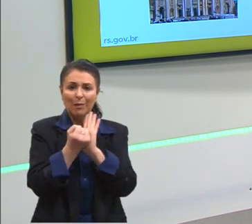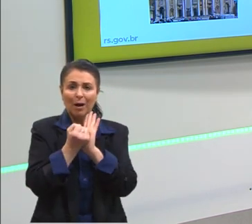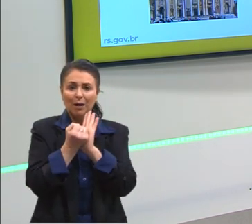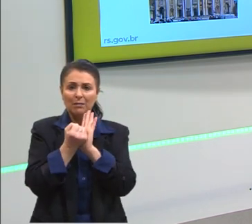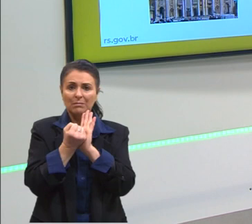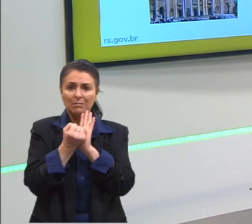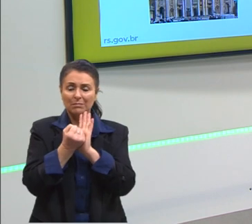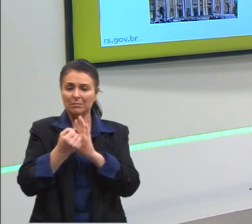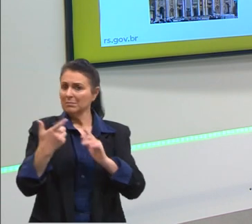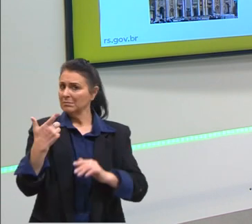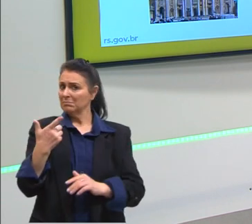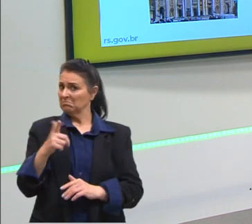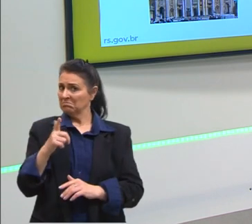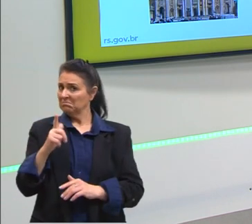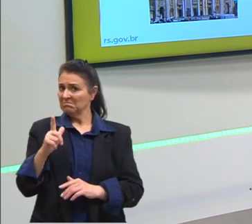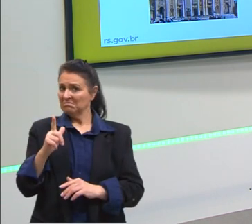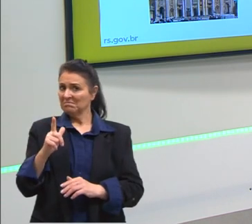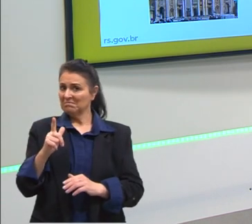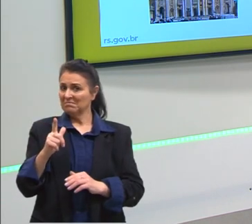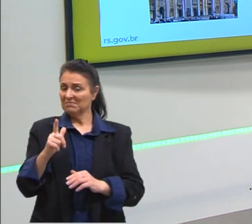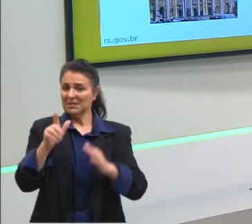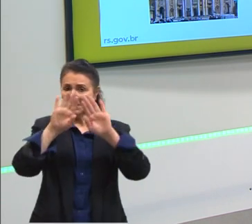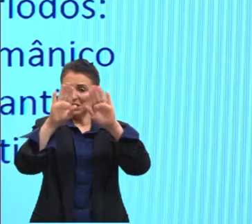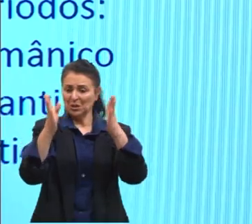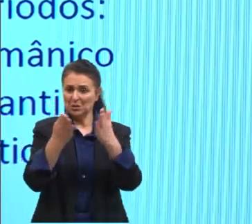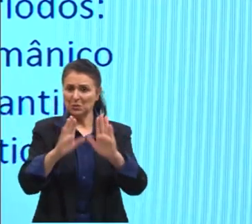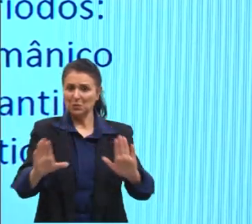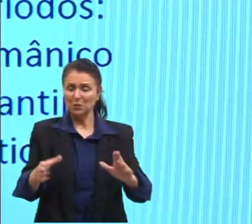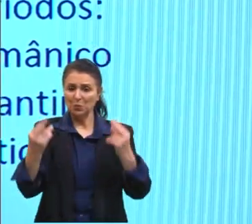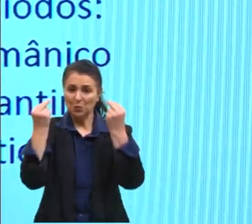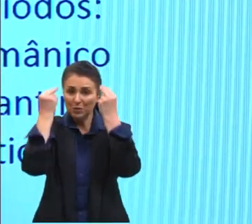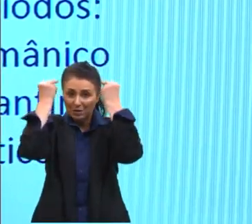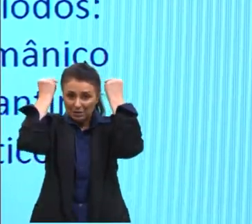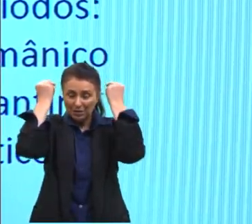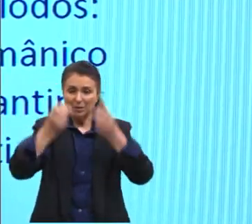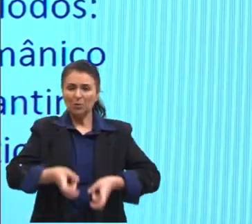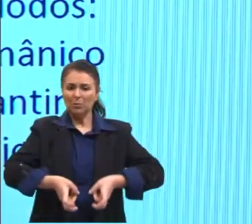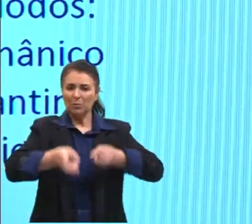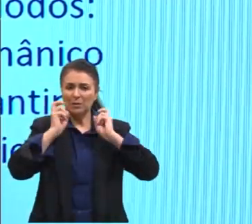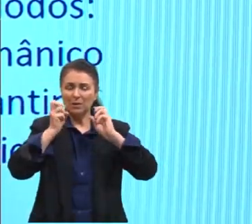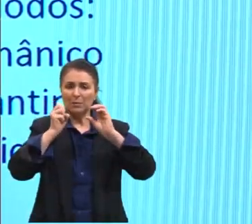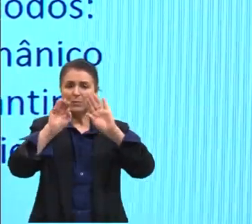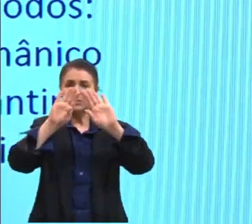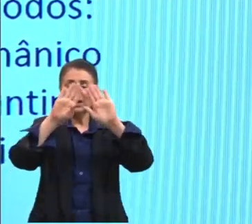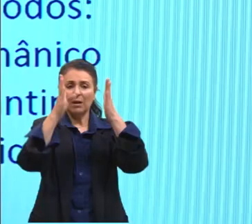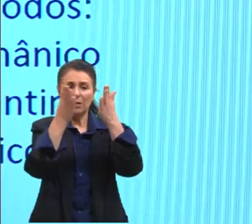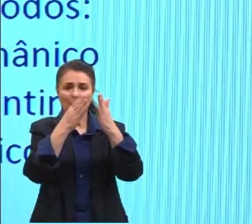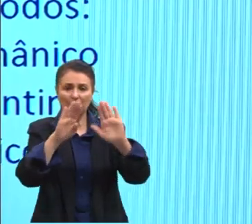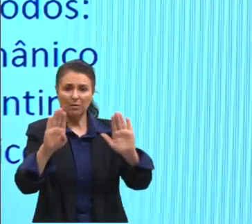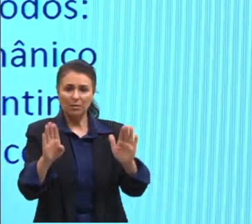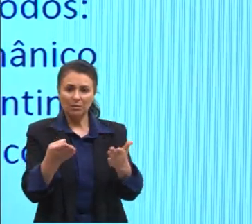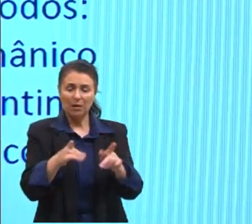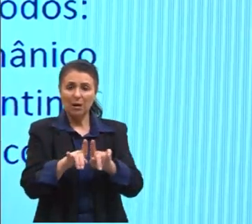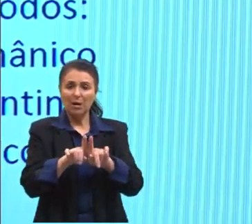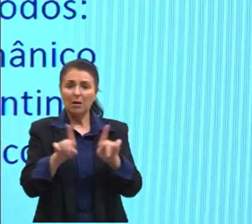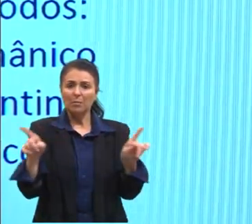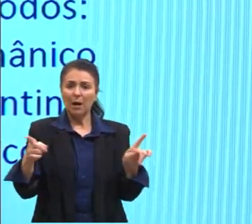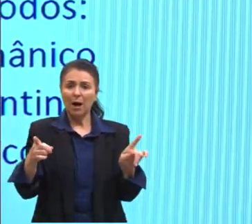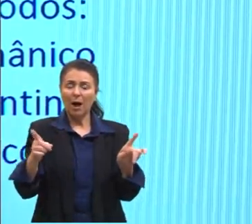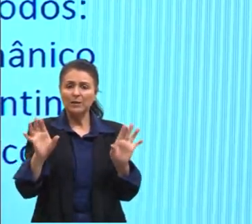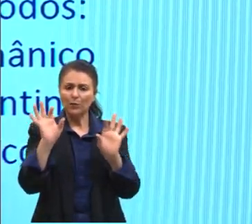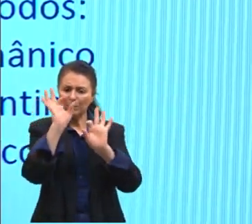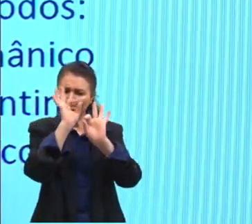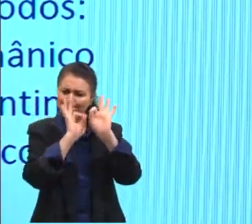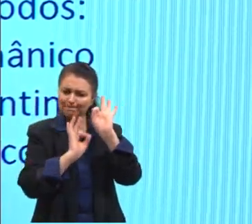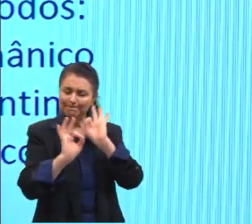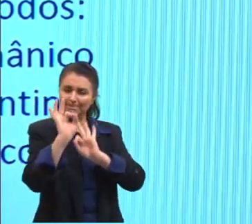escultura grega. Então, nós percebemos aqui as características da escultura grega, porém, um aprimoramento do